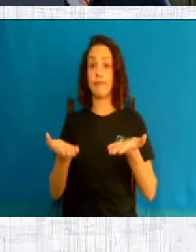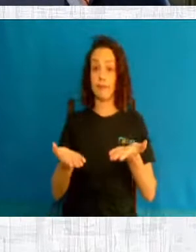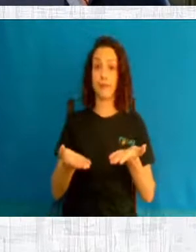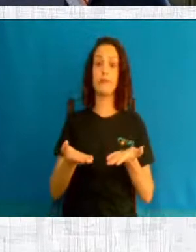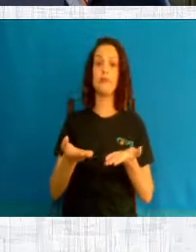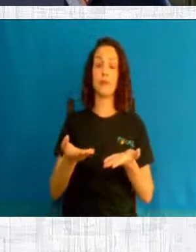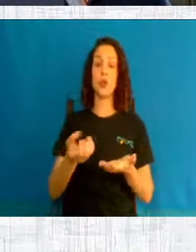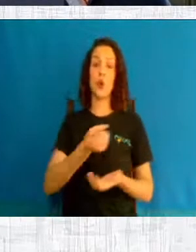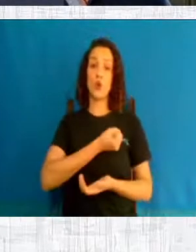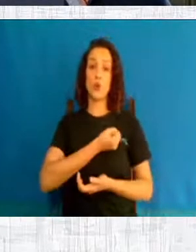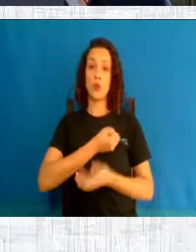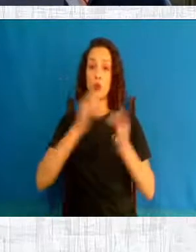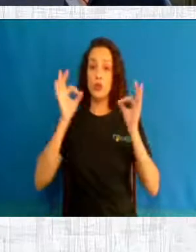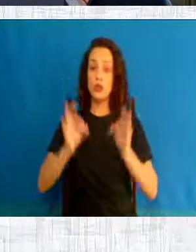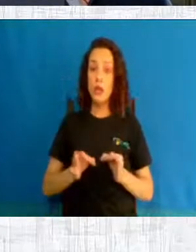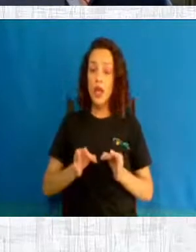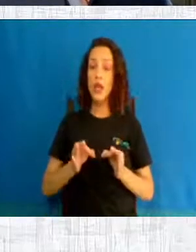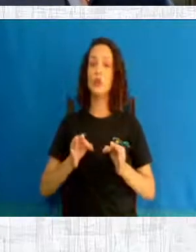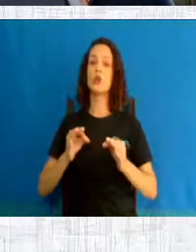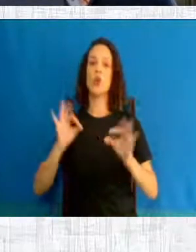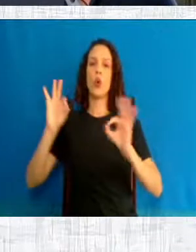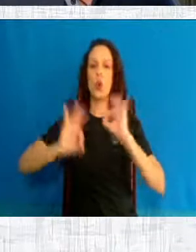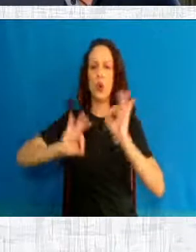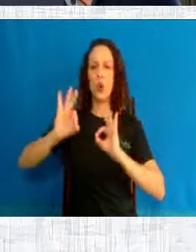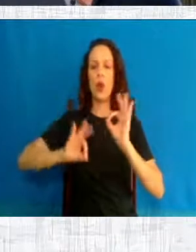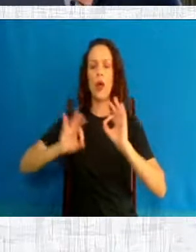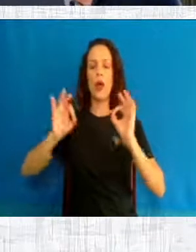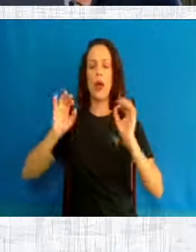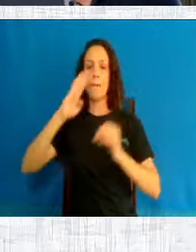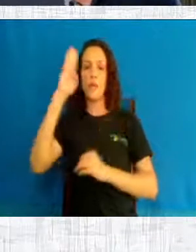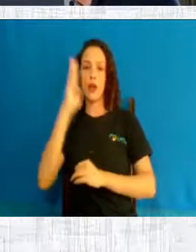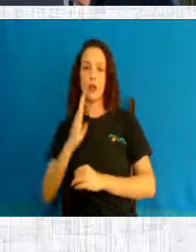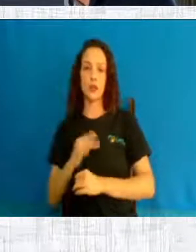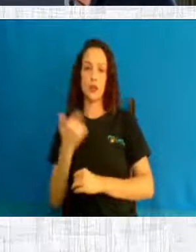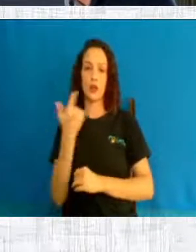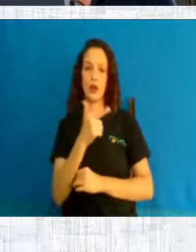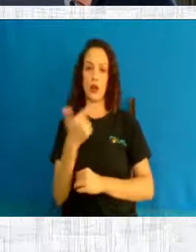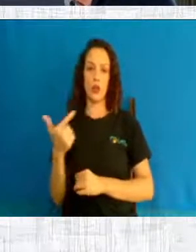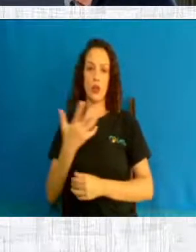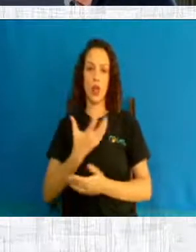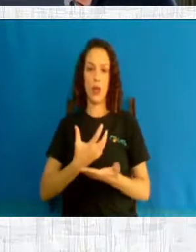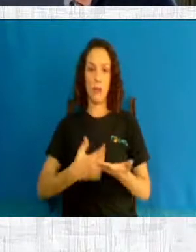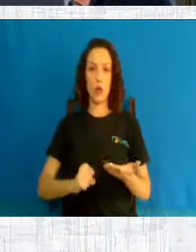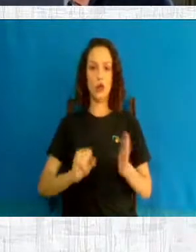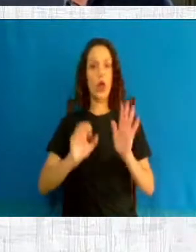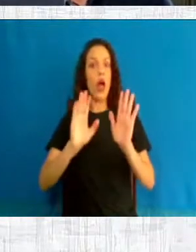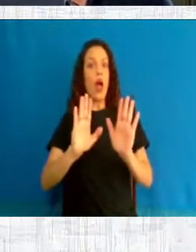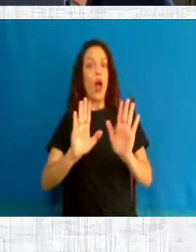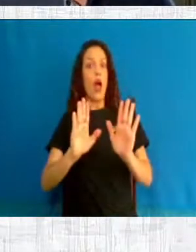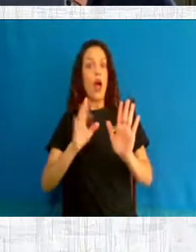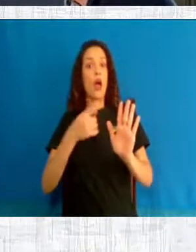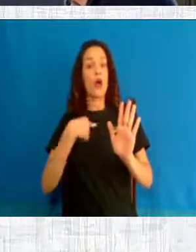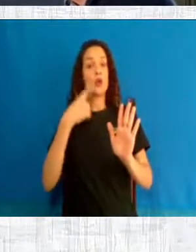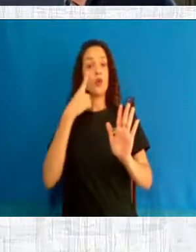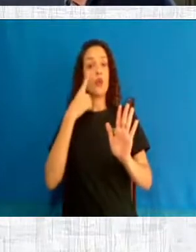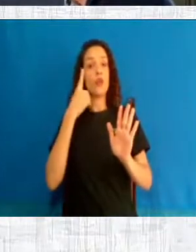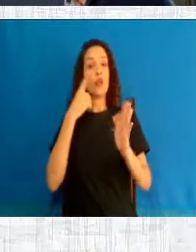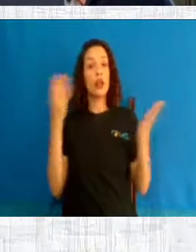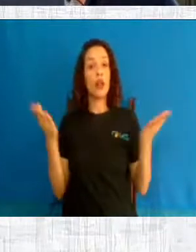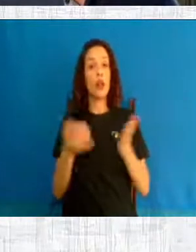Movimento Brasil Sem Aborto, que a gente tem notícias, é... Ah, está projetando os slides, agora que eu vi aqui no meu celular,